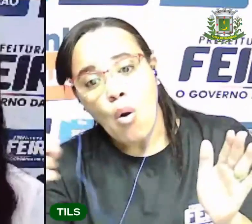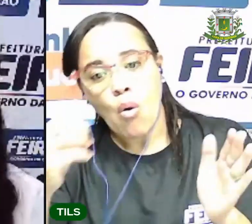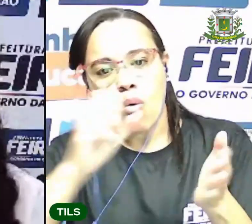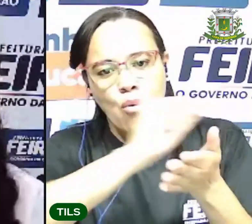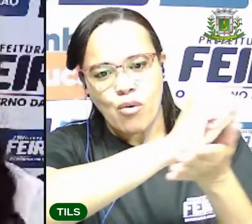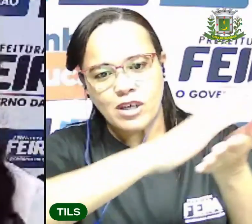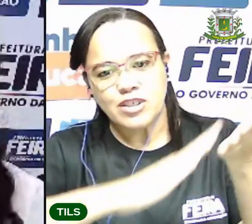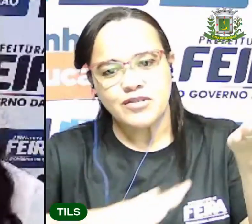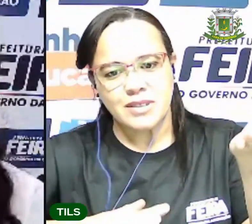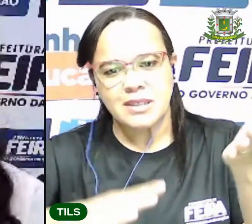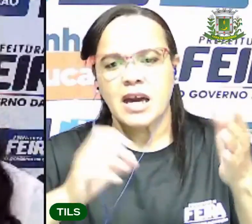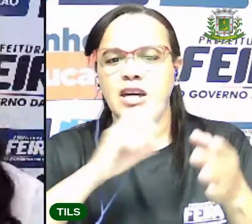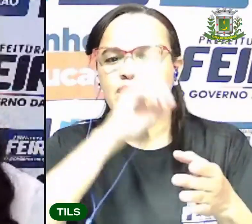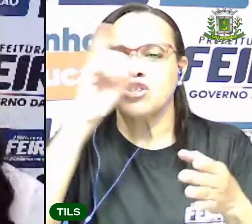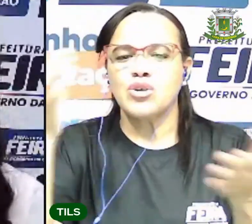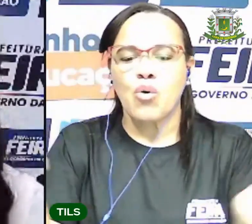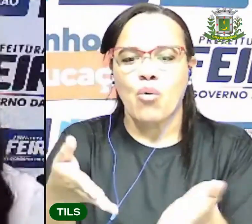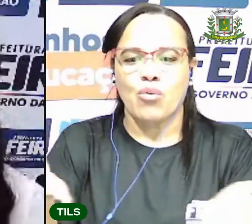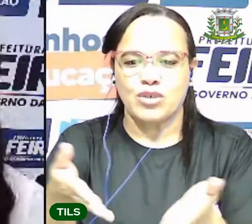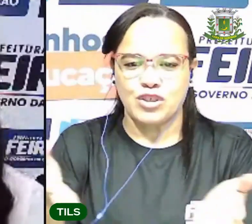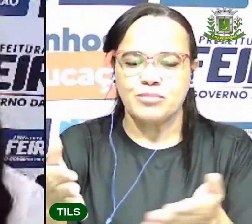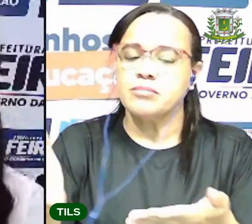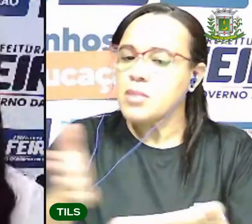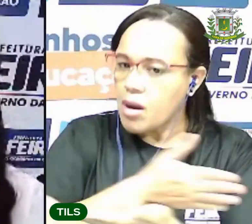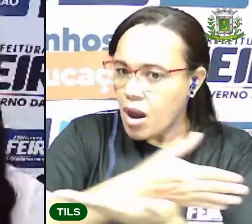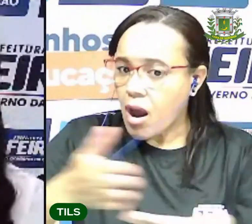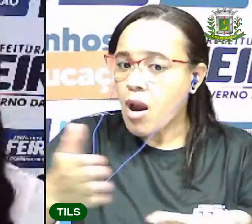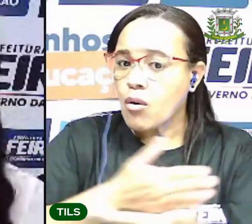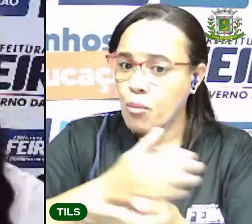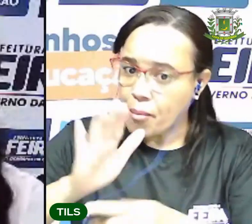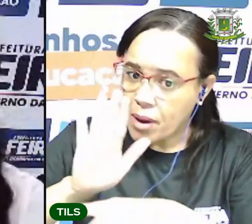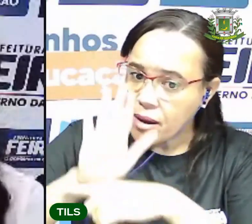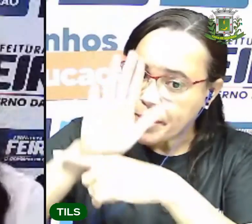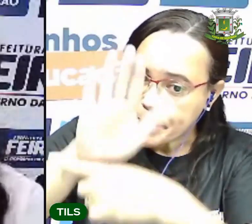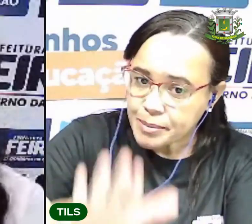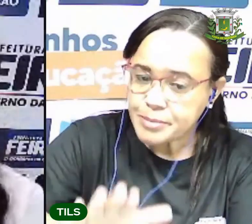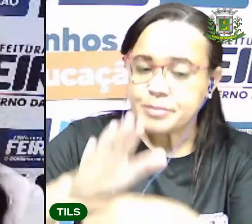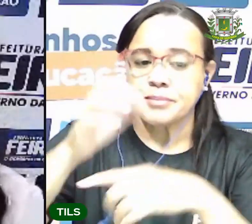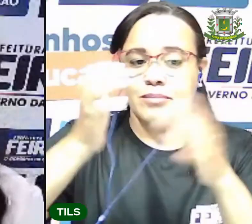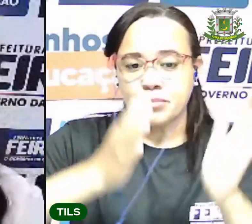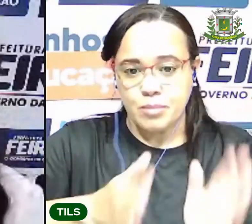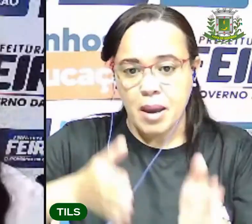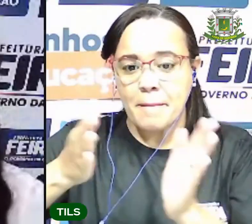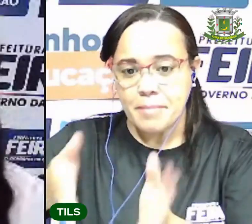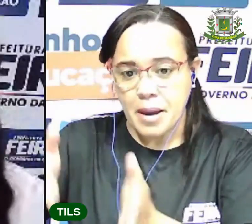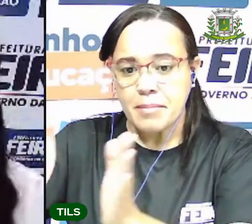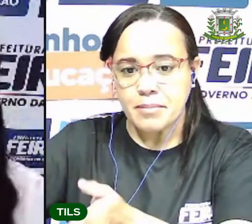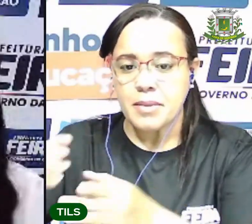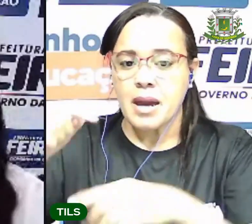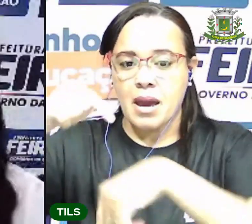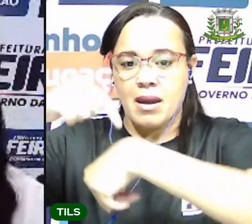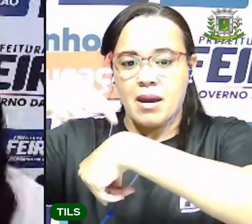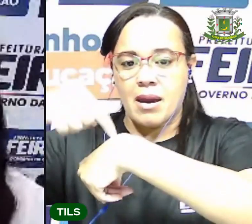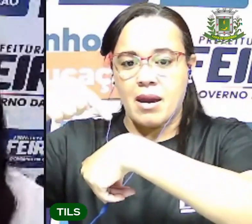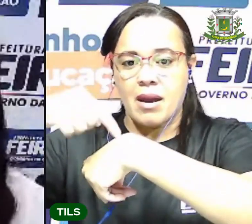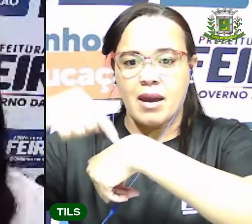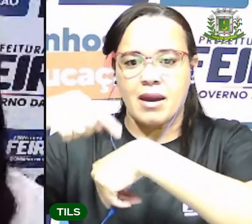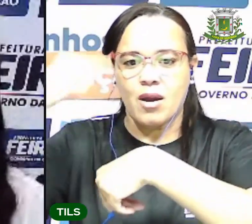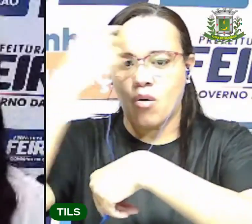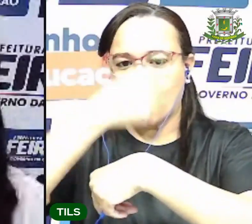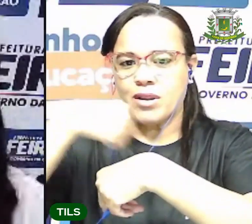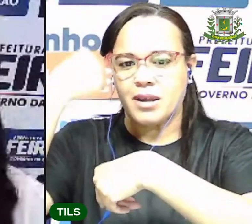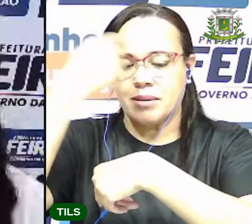Esses são alguns elementos que a gente pode usar para organizar o tempo. Agora eu vou mostrar para vocês o calendário.